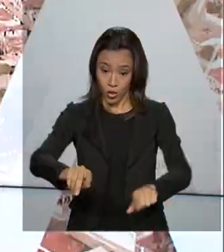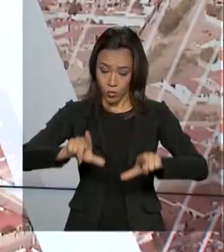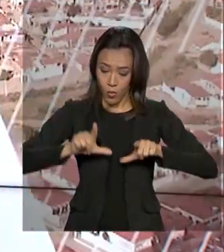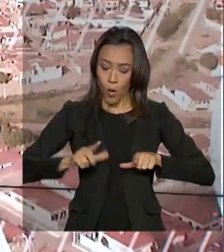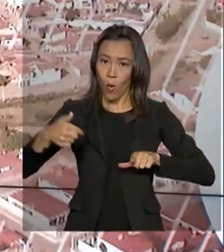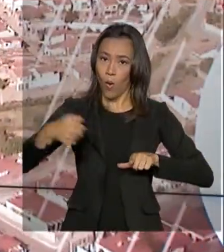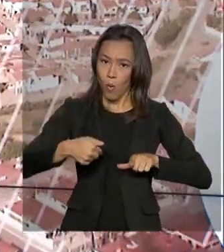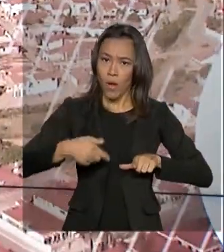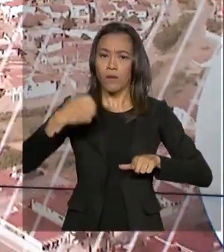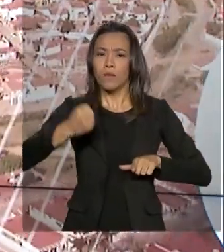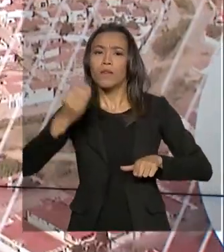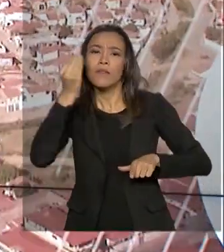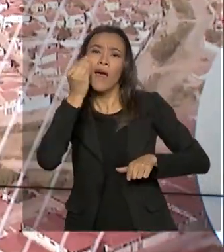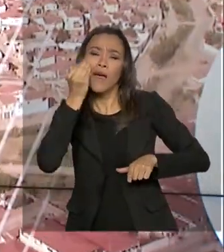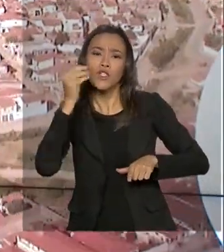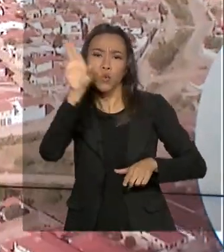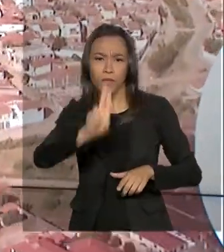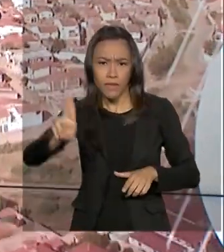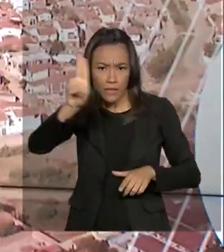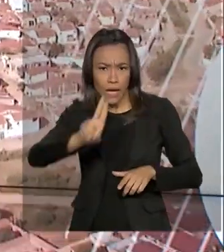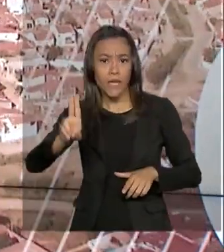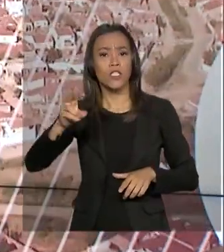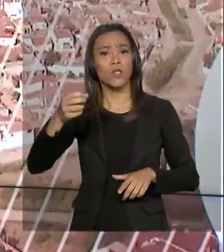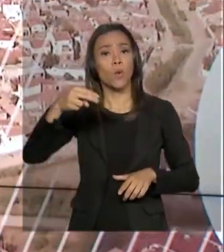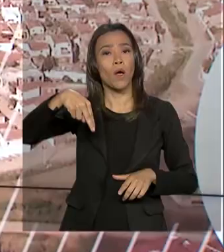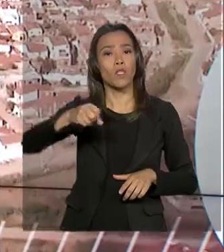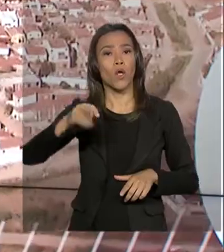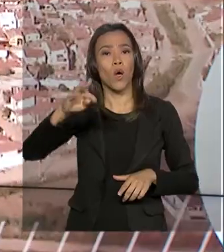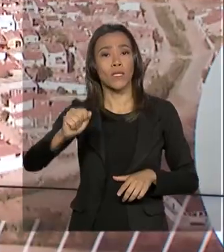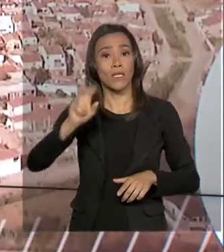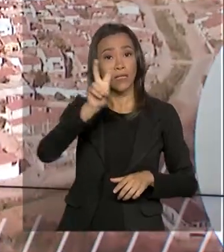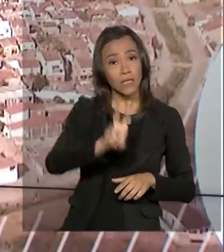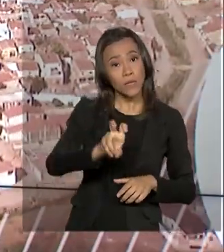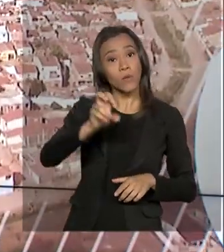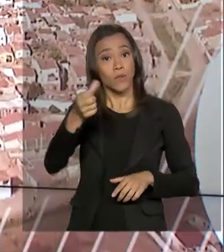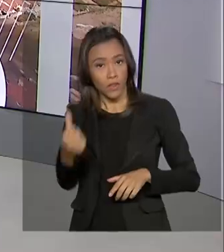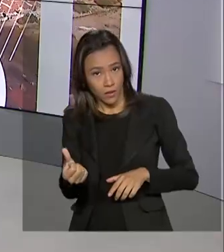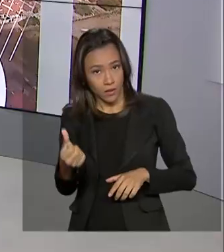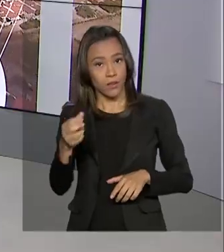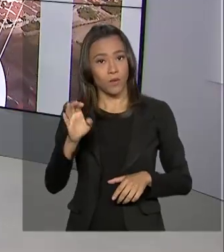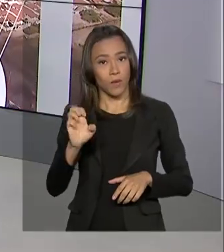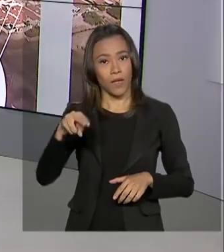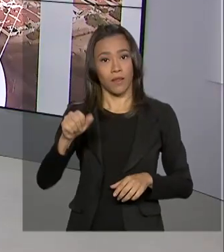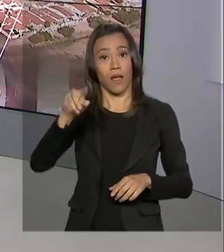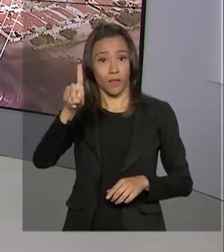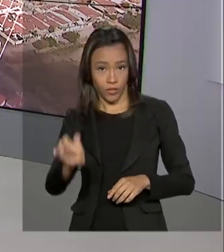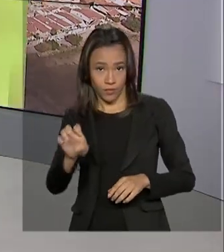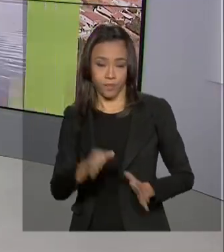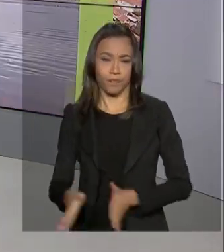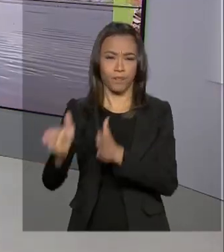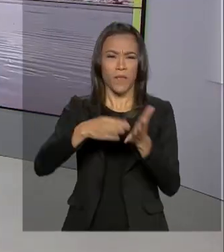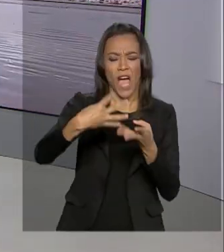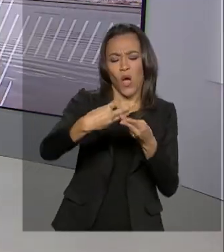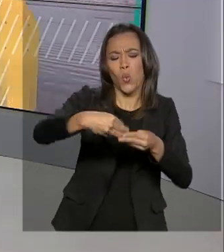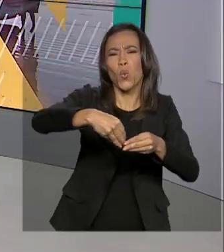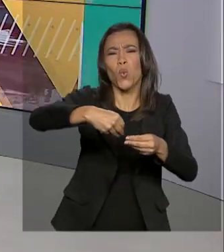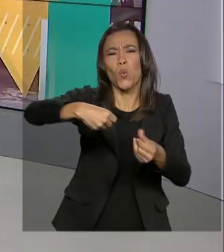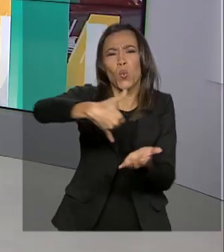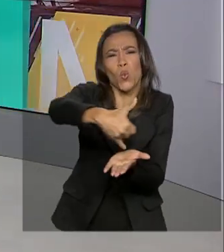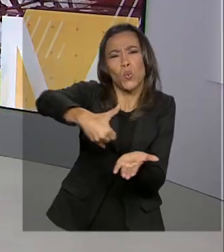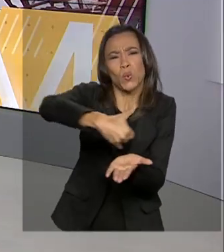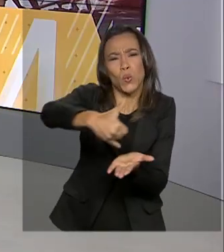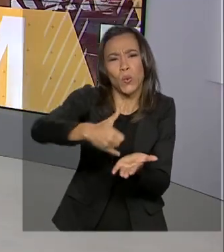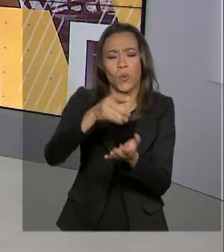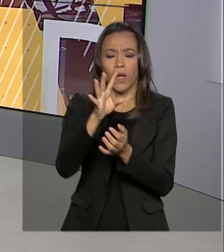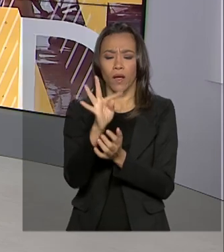teste. Universidades que tenham tirado notas 5 ou 6 no Enad. A gordura trans, muito utilizada pela